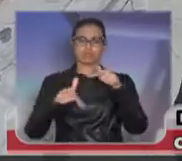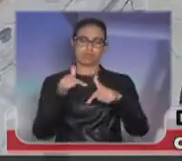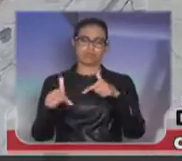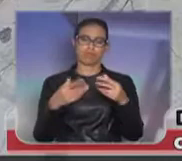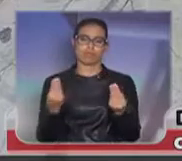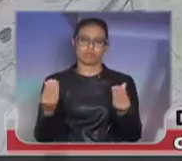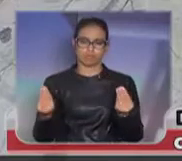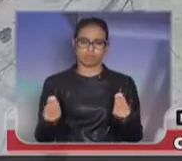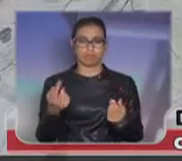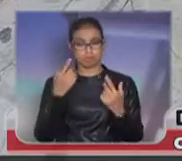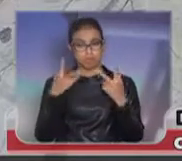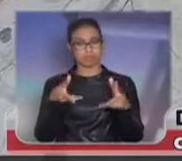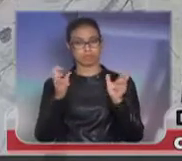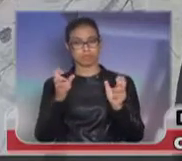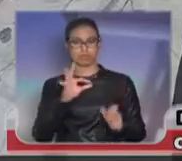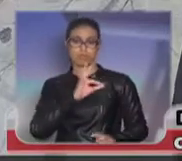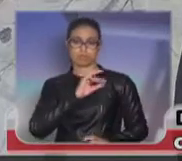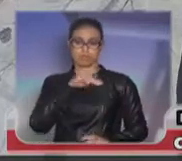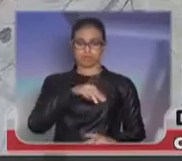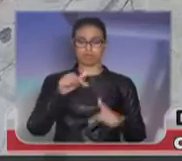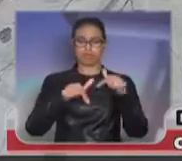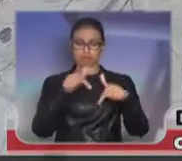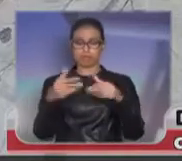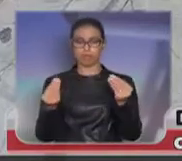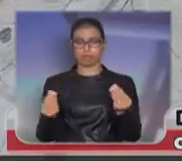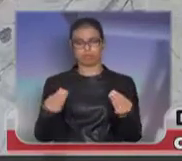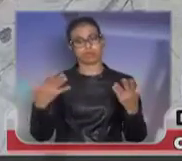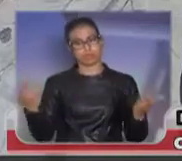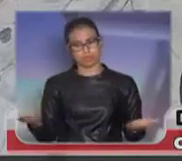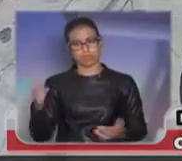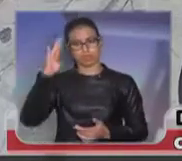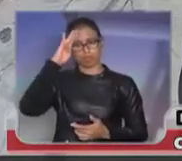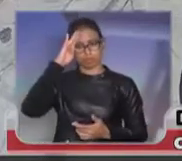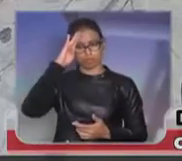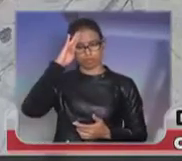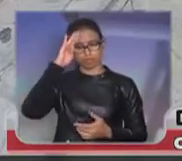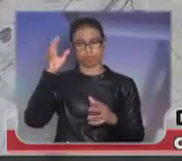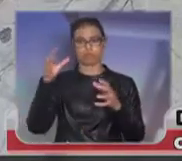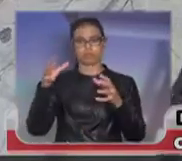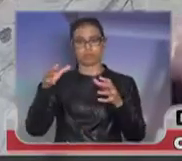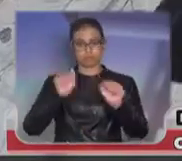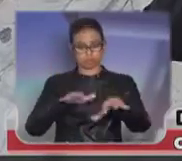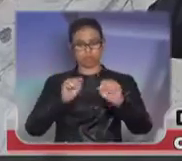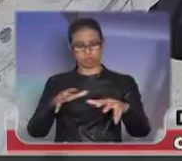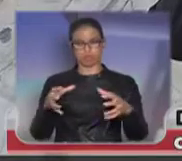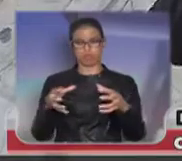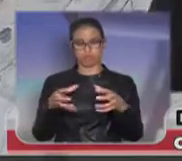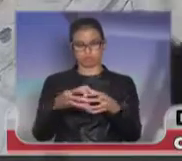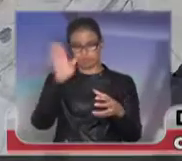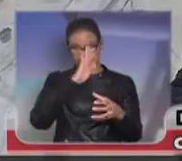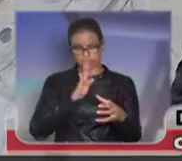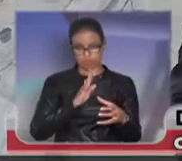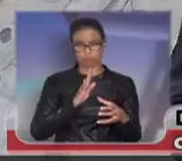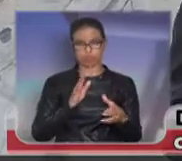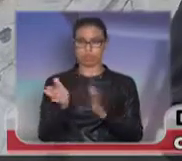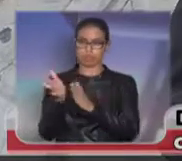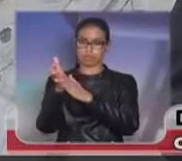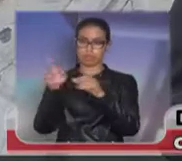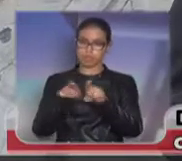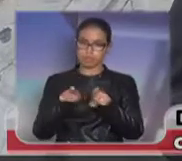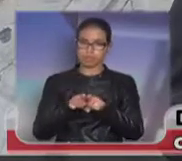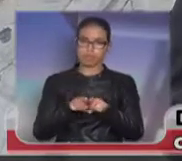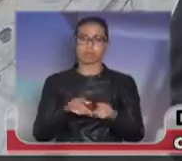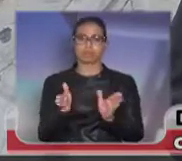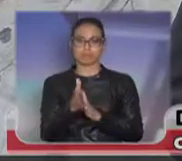do serviço da Polícia Militar. Então, aqui, além do Exército Brasileiro, quero saudar e parabenizar pelos 369 anos. Eu não posso deixar